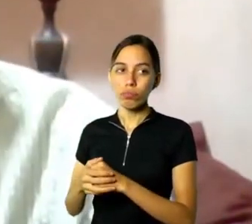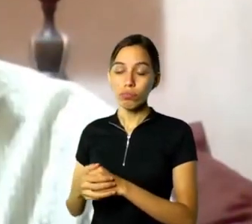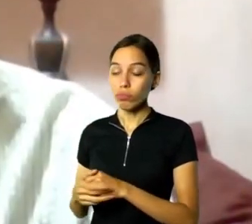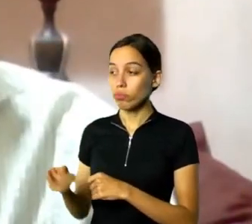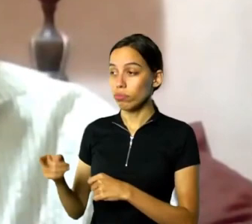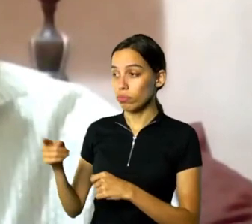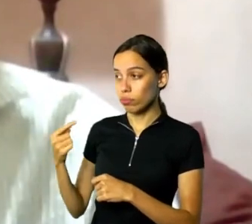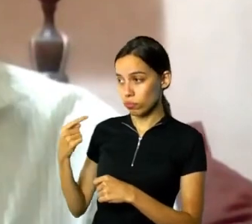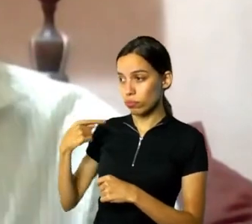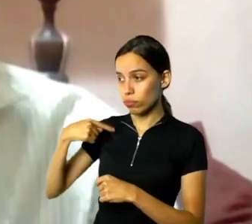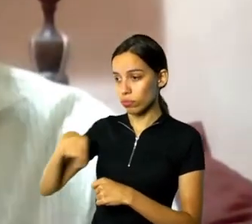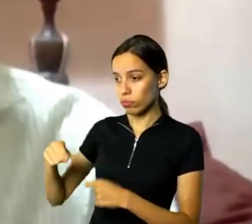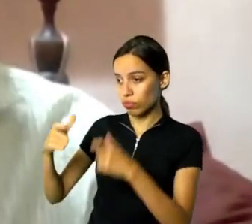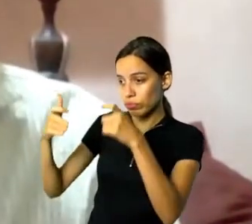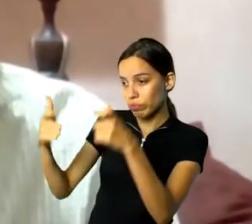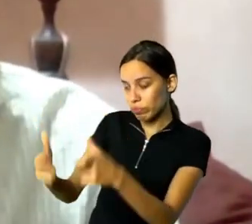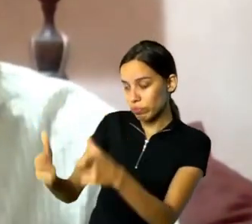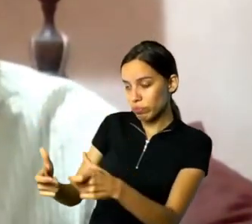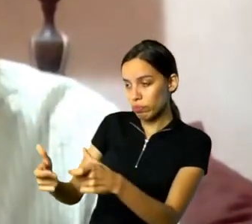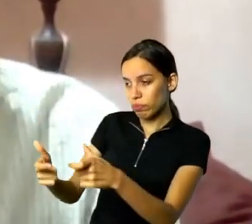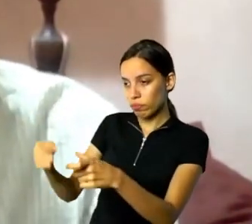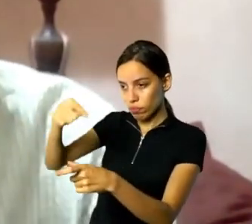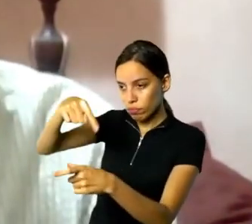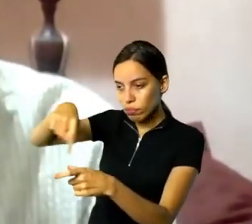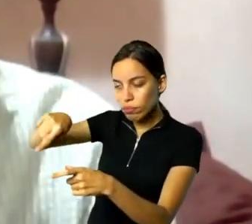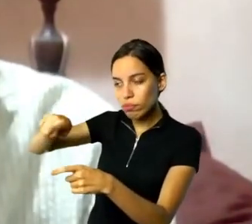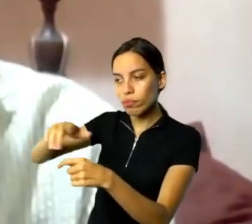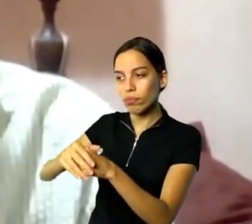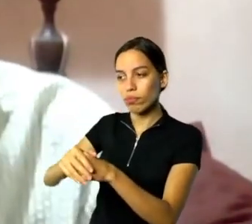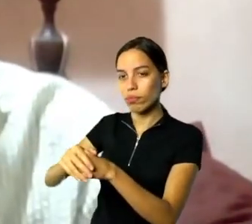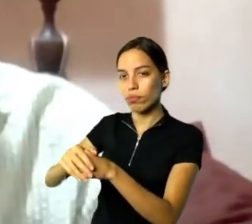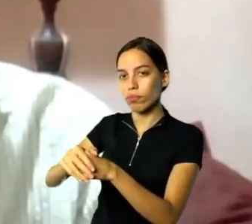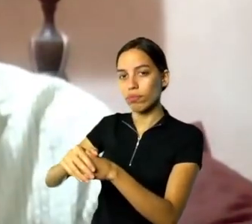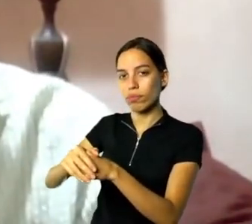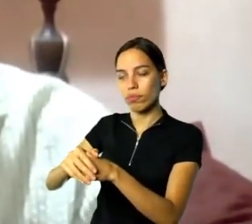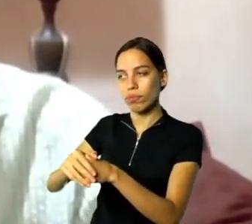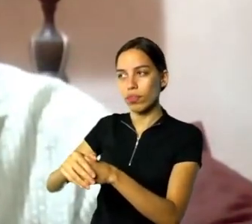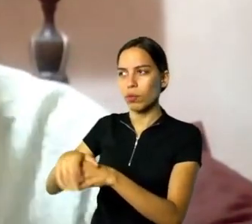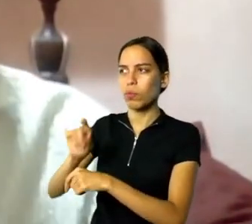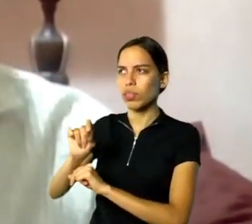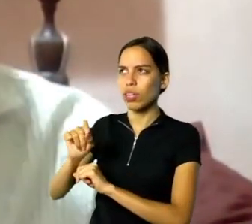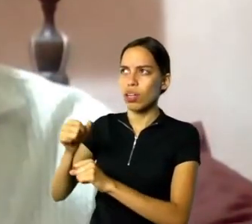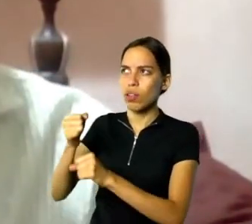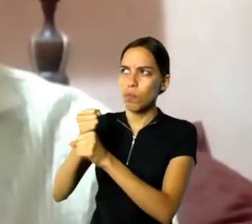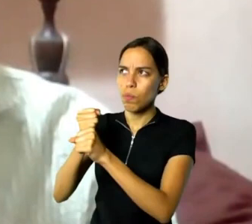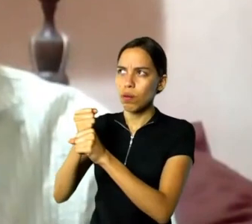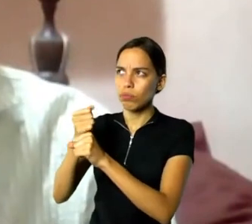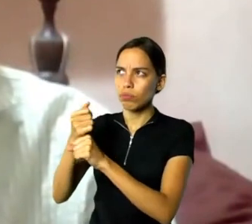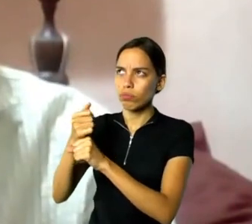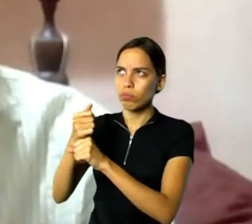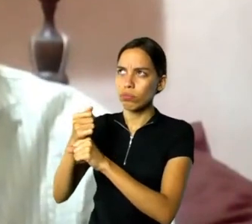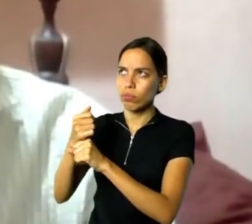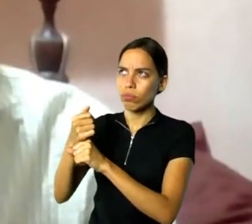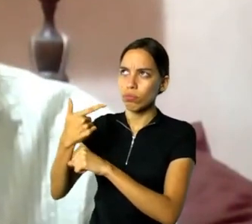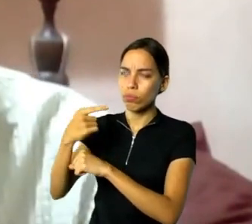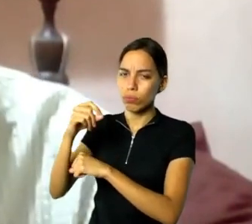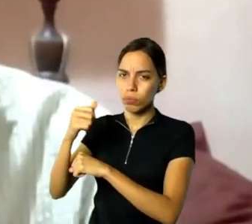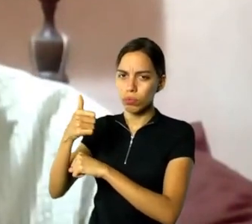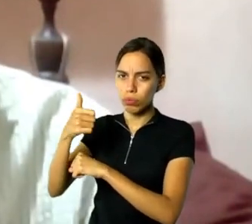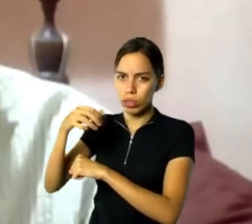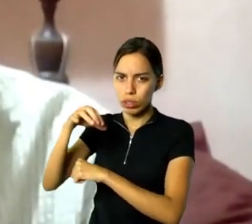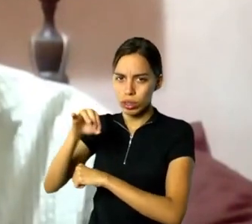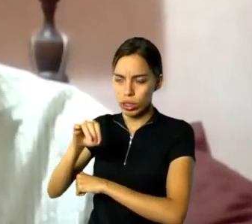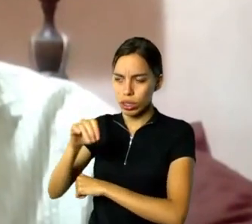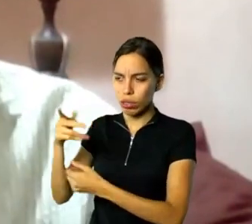espaço público de Belo Horizonte, ali nos inícios dos anos 2010, que estava acontecendo de retomada do